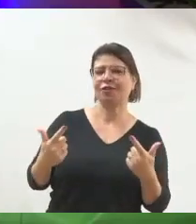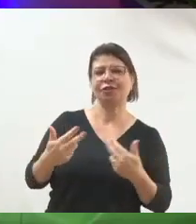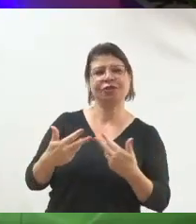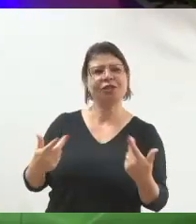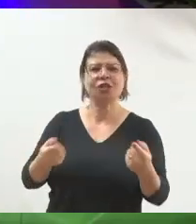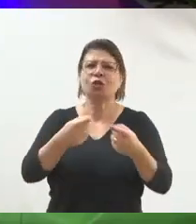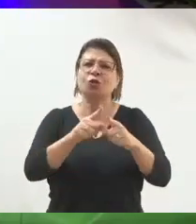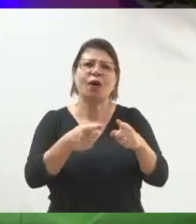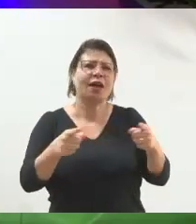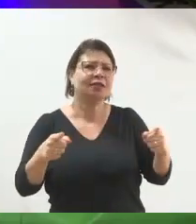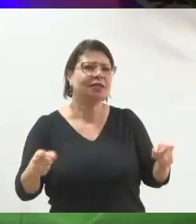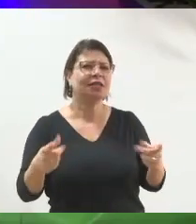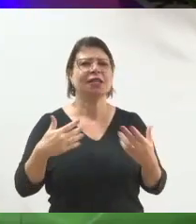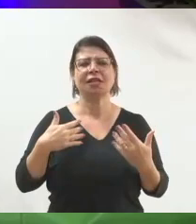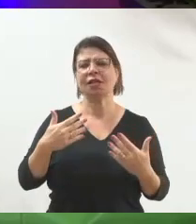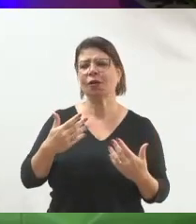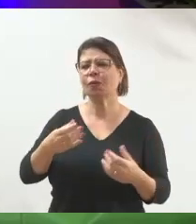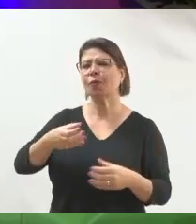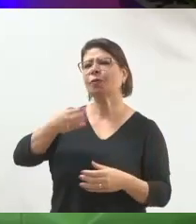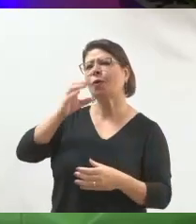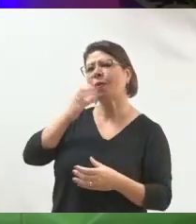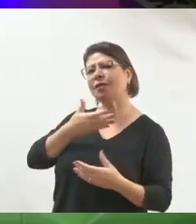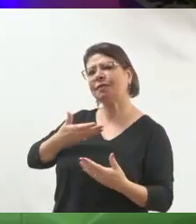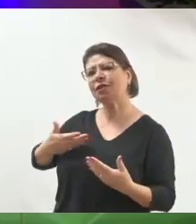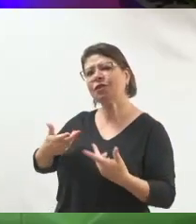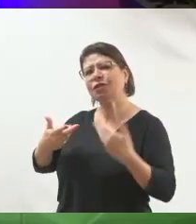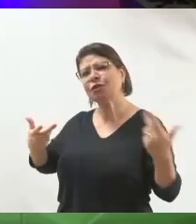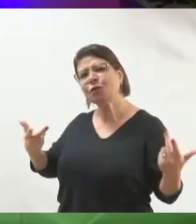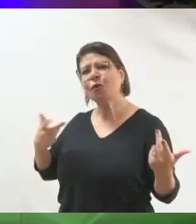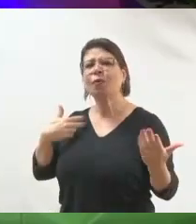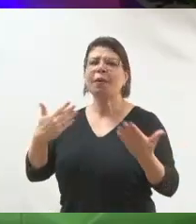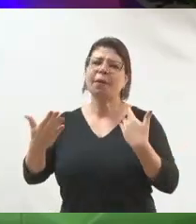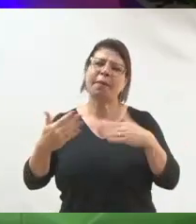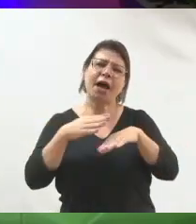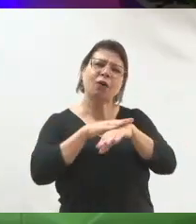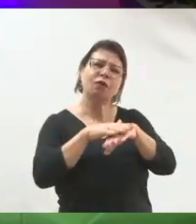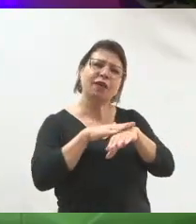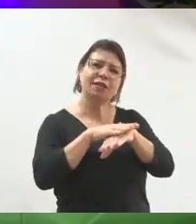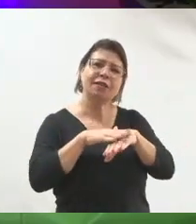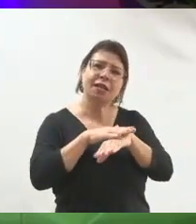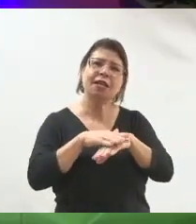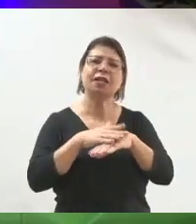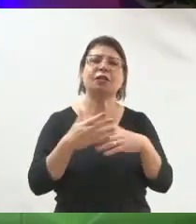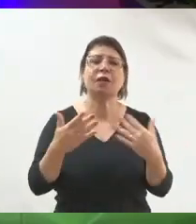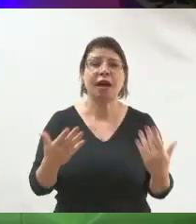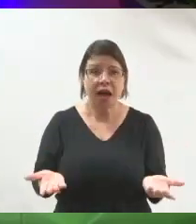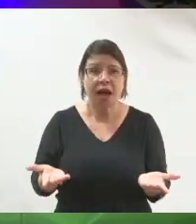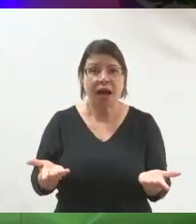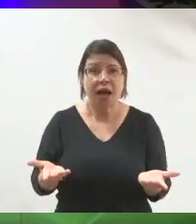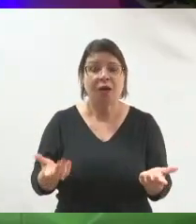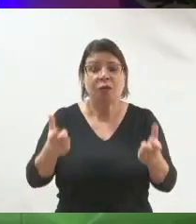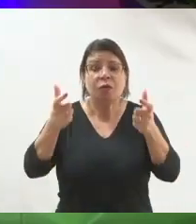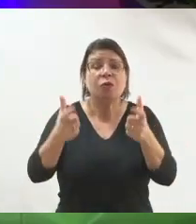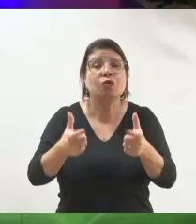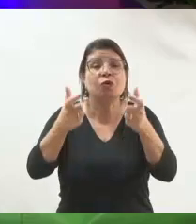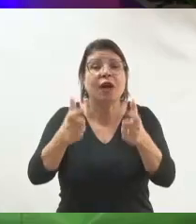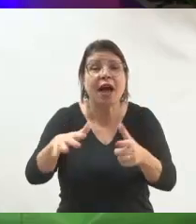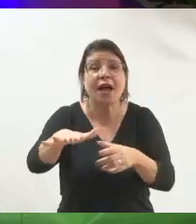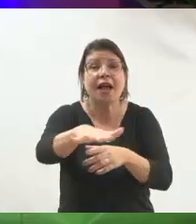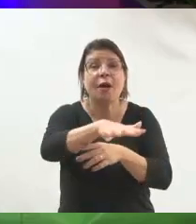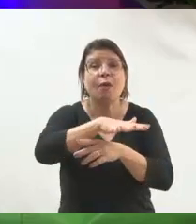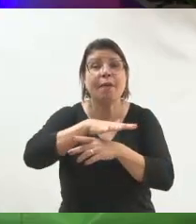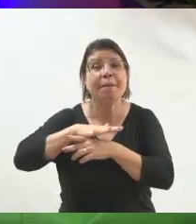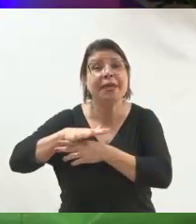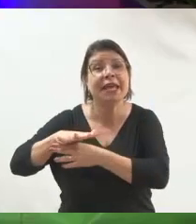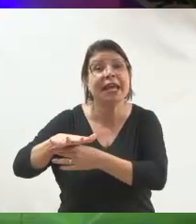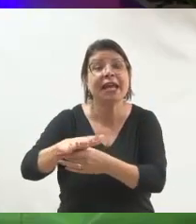resenha, para fazer o quê? Para estar de boa, se divertir, conversar com os amigos, é um lugar, é um ambiente em que